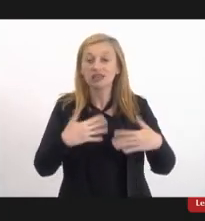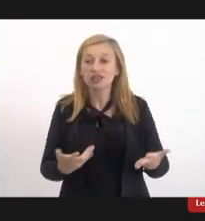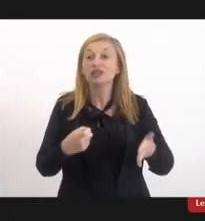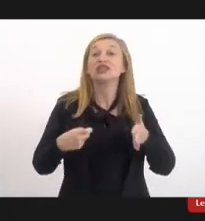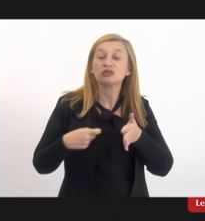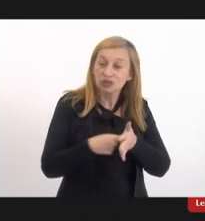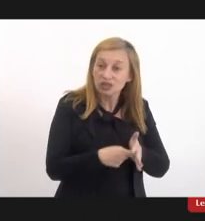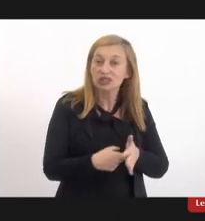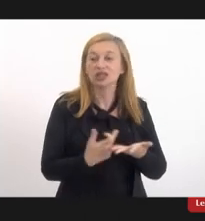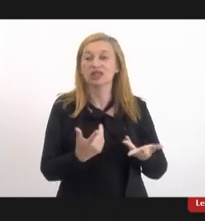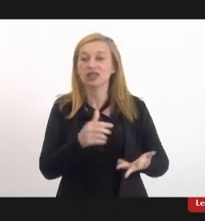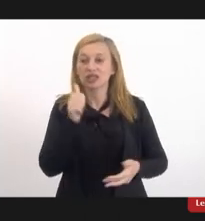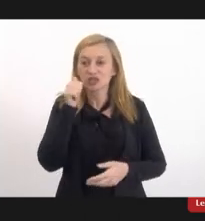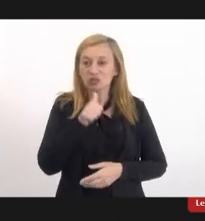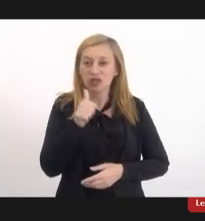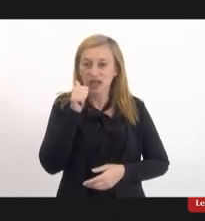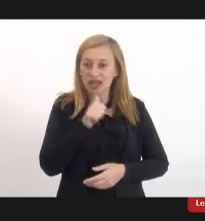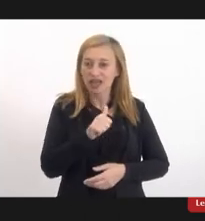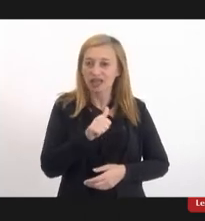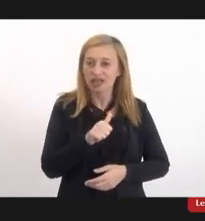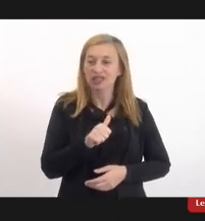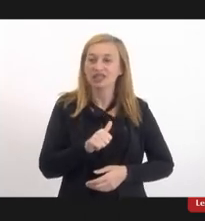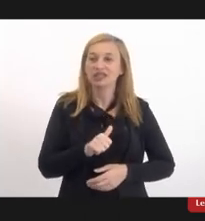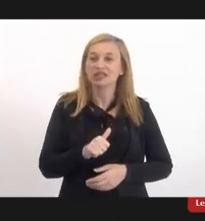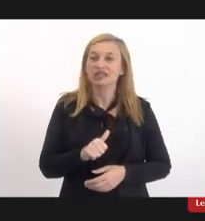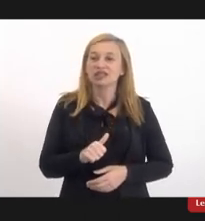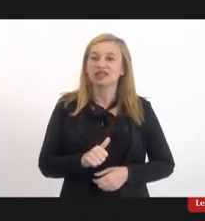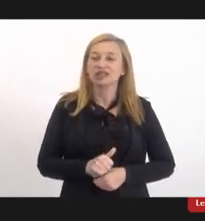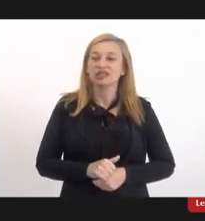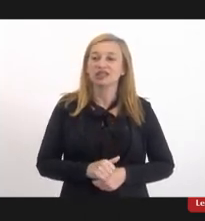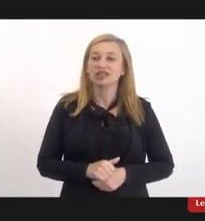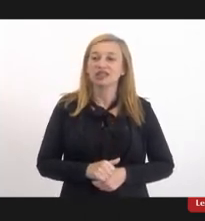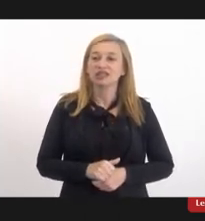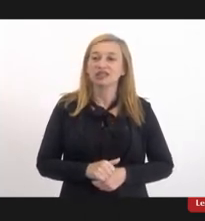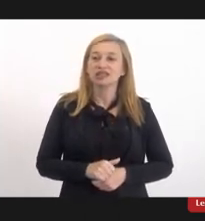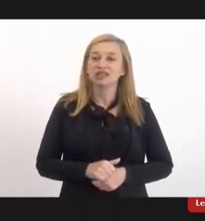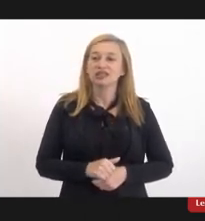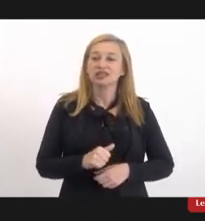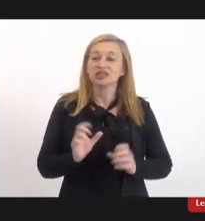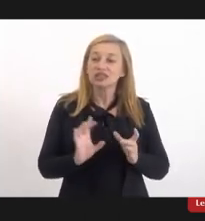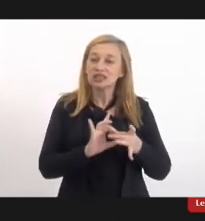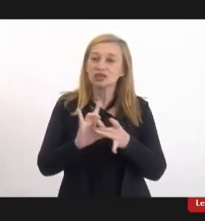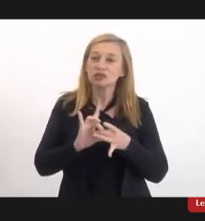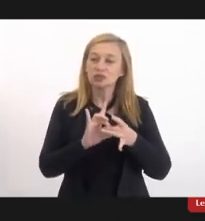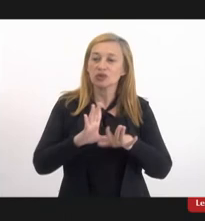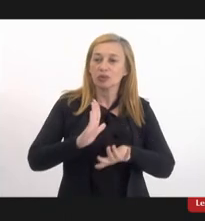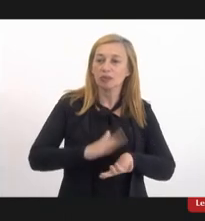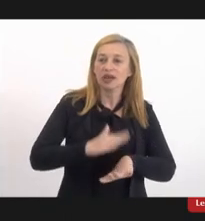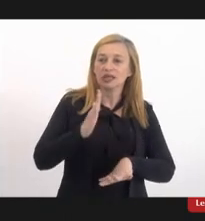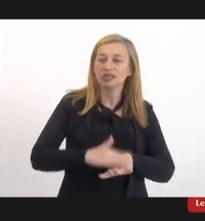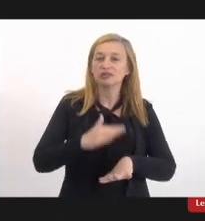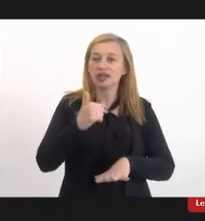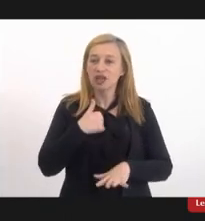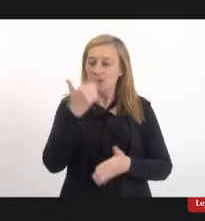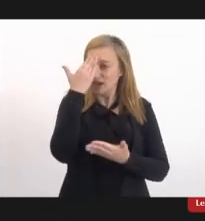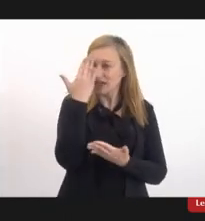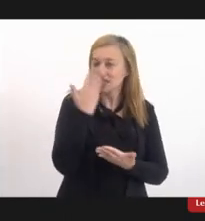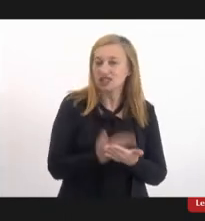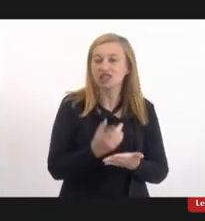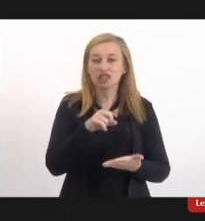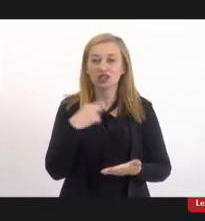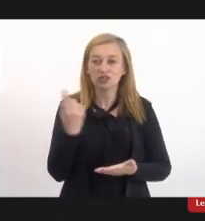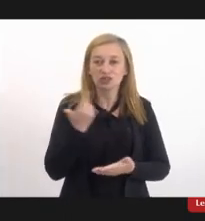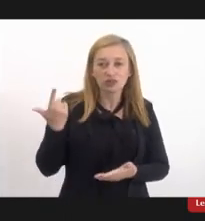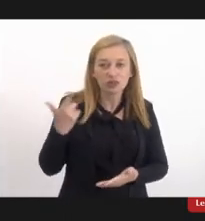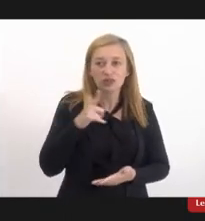denuncie. as mulheres que se unam cada vez mais, porque eu acredito que assim a gente